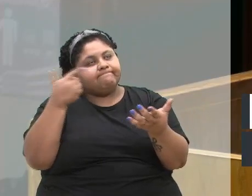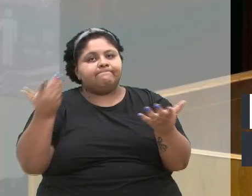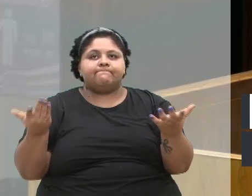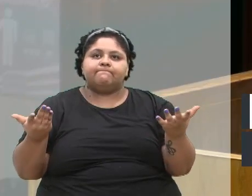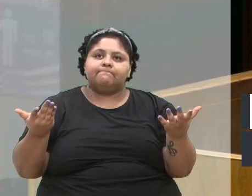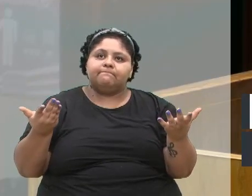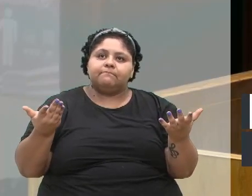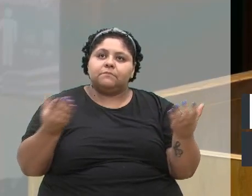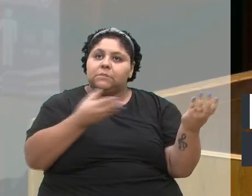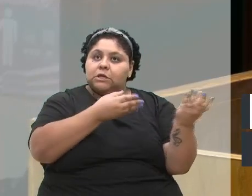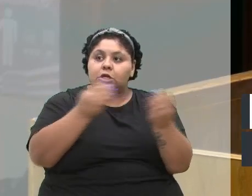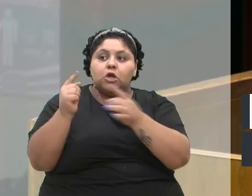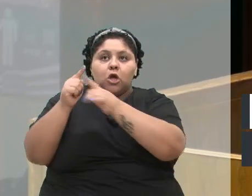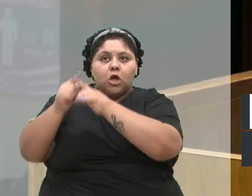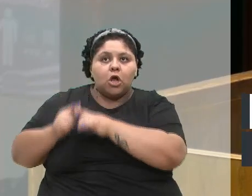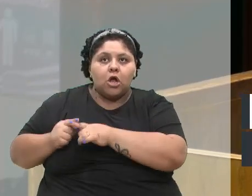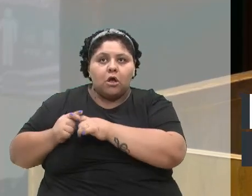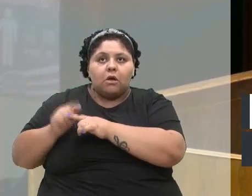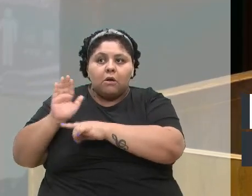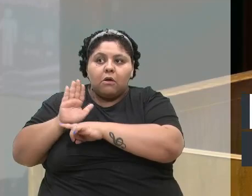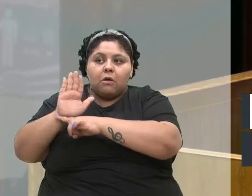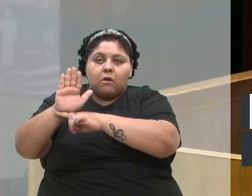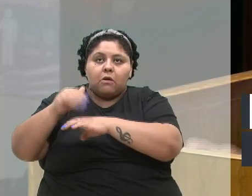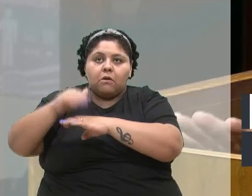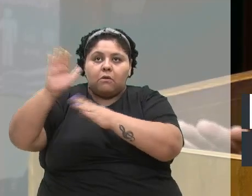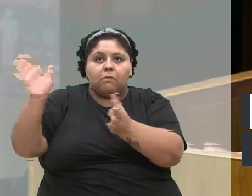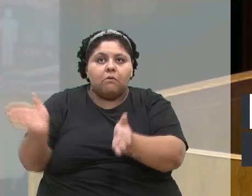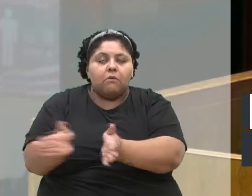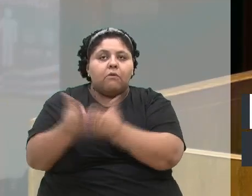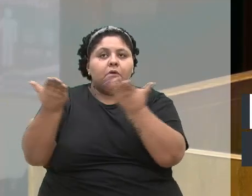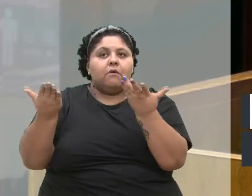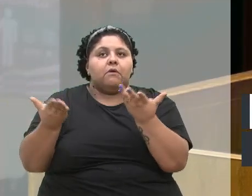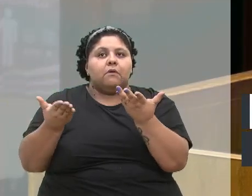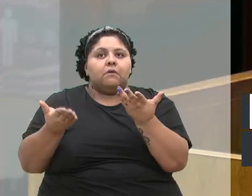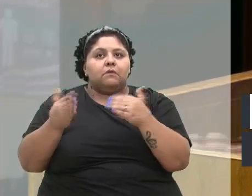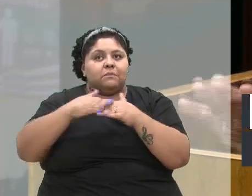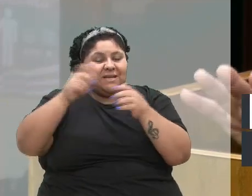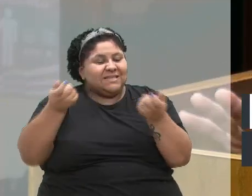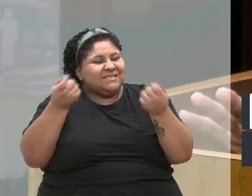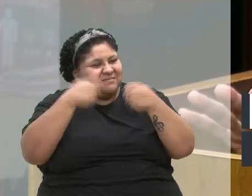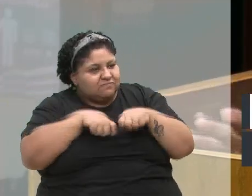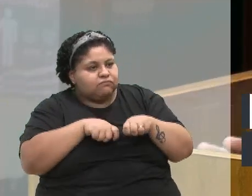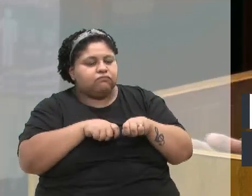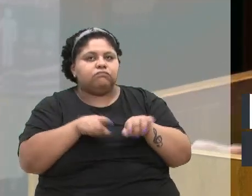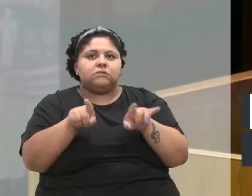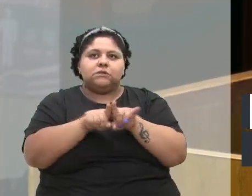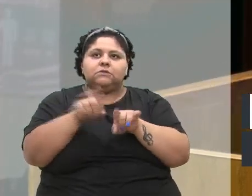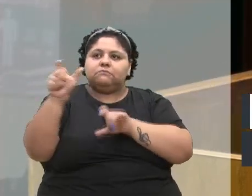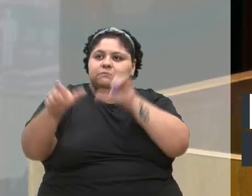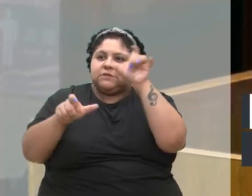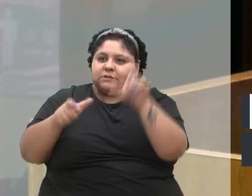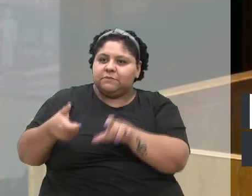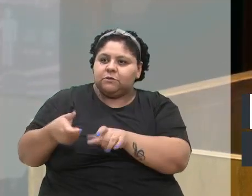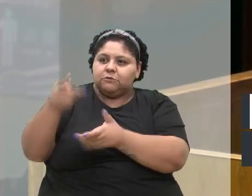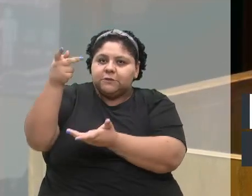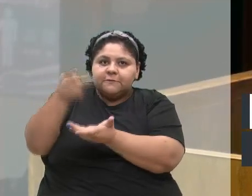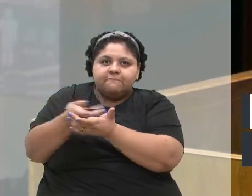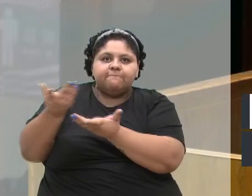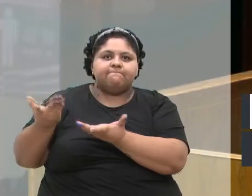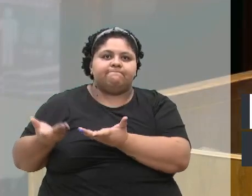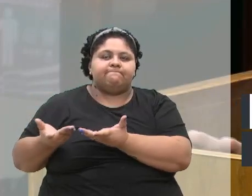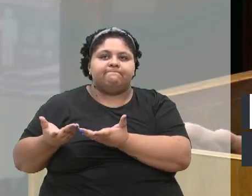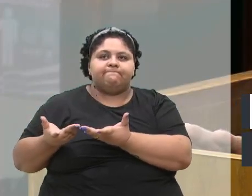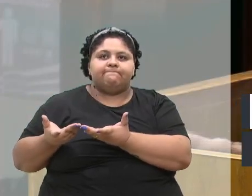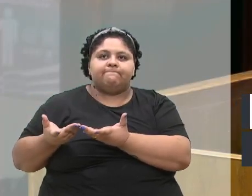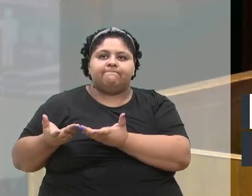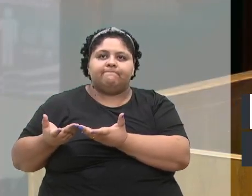que muitas vezes em prol dos mais pobres, em prol dos mais necessitados, em prol daqueles que produzem, aqueles